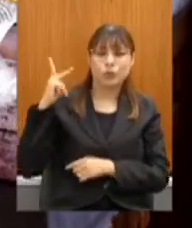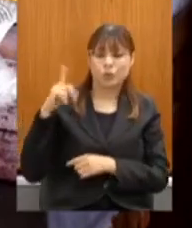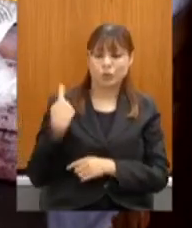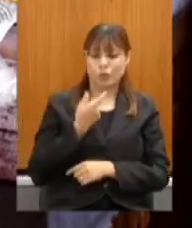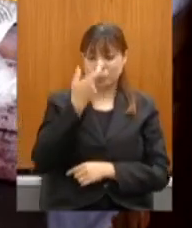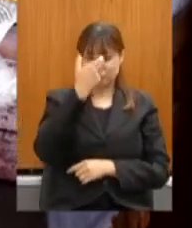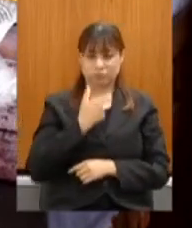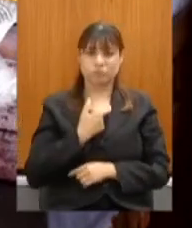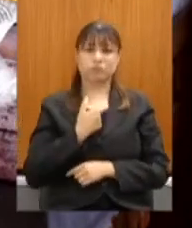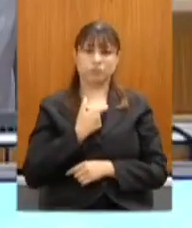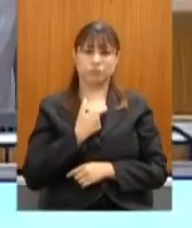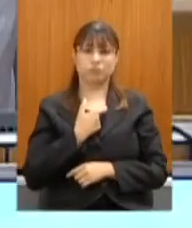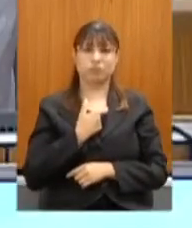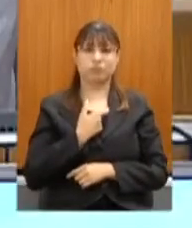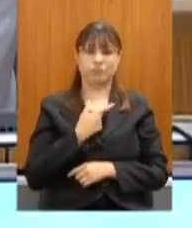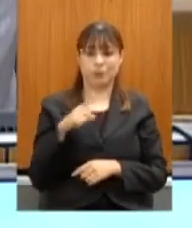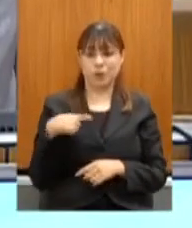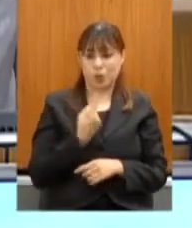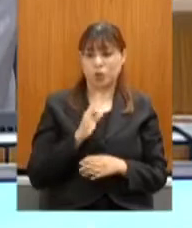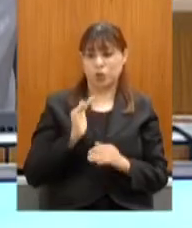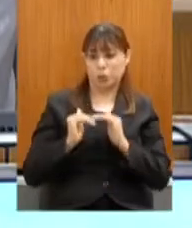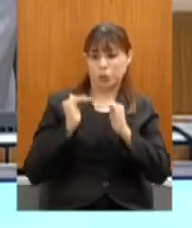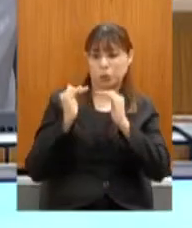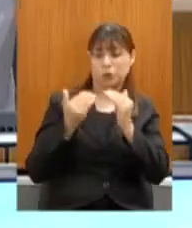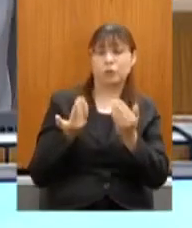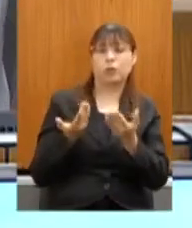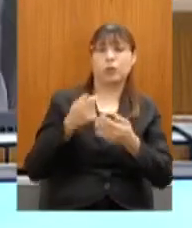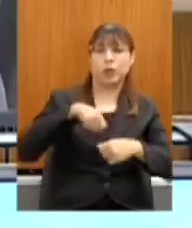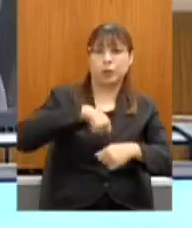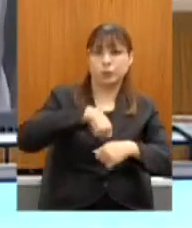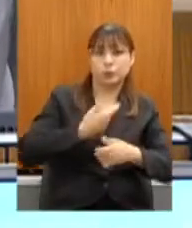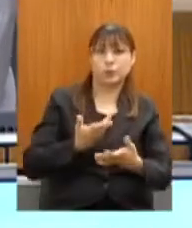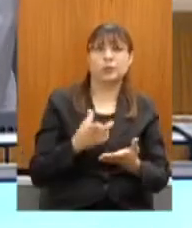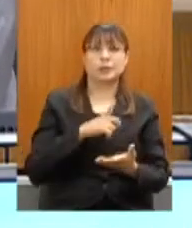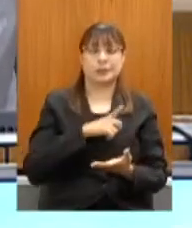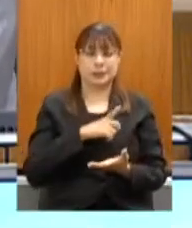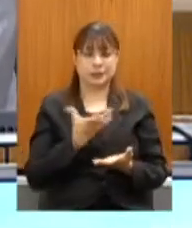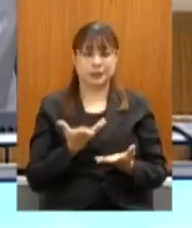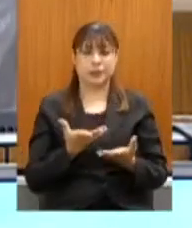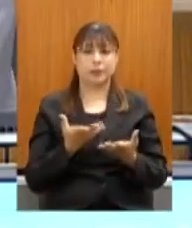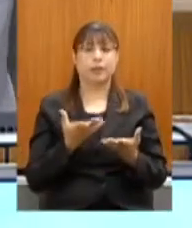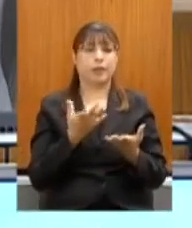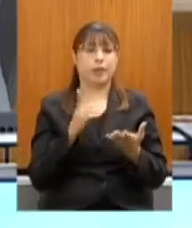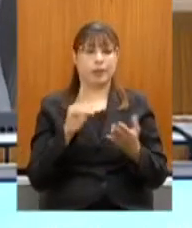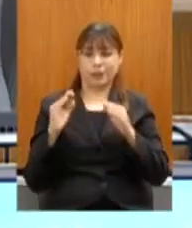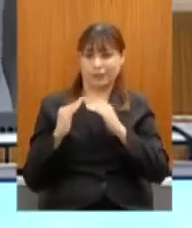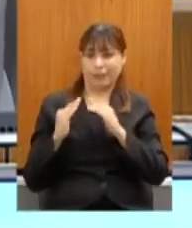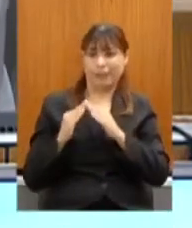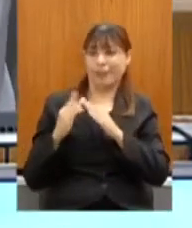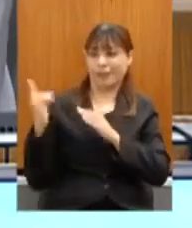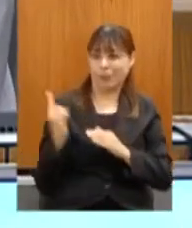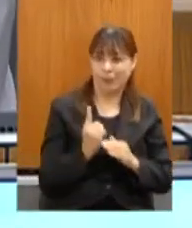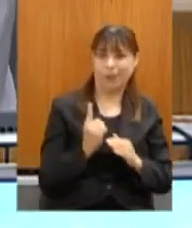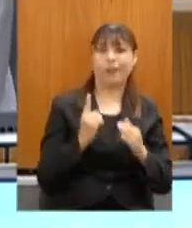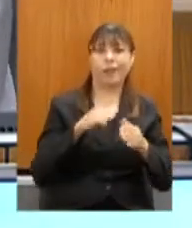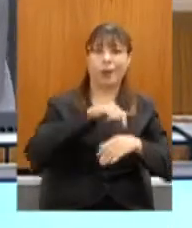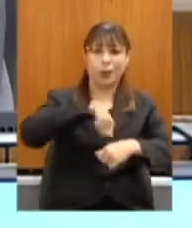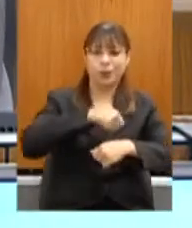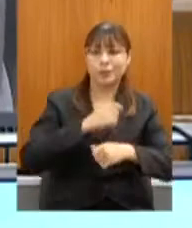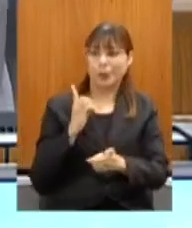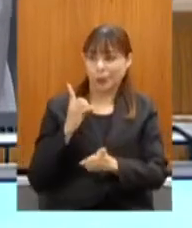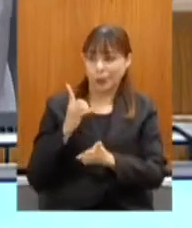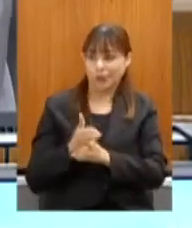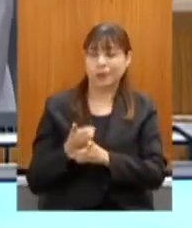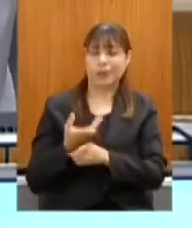nos desenvolvemos na cozinha, nós recebemos pessoas na cozinha, nós nos encontramos com os nossos familiares e